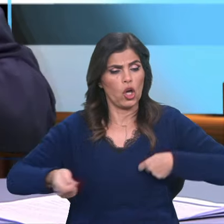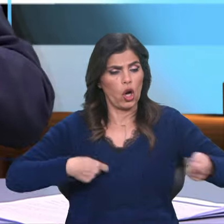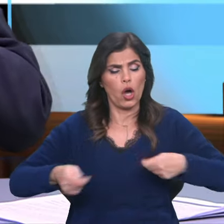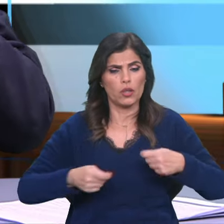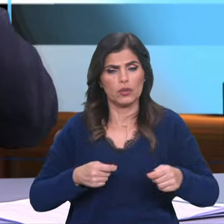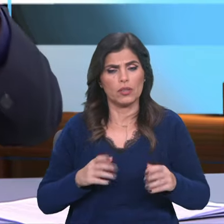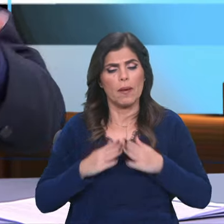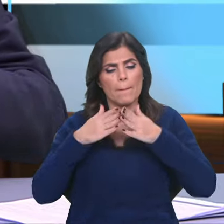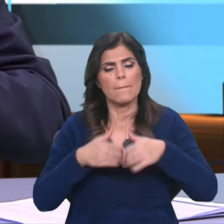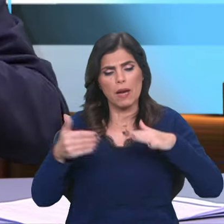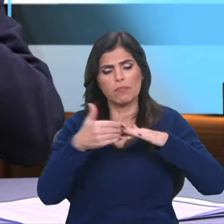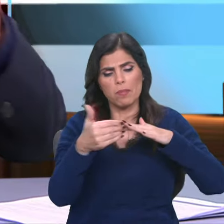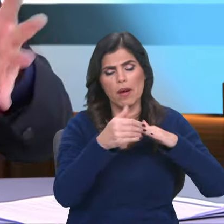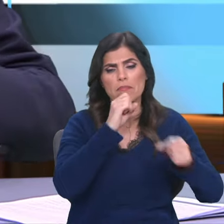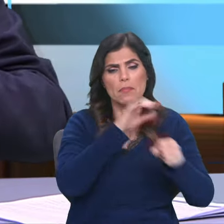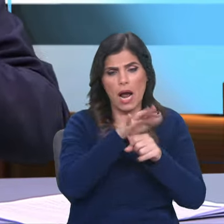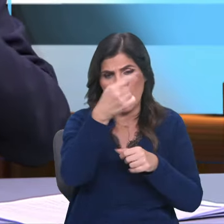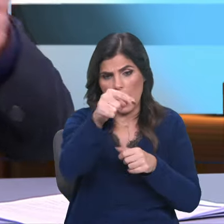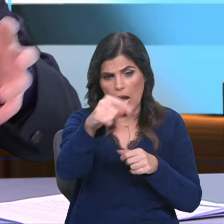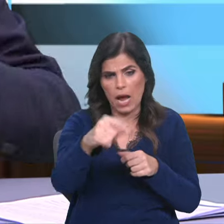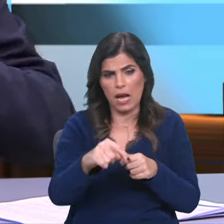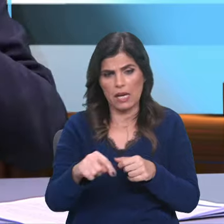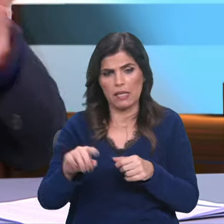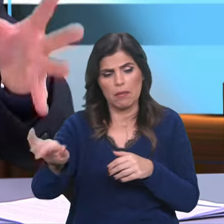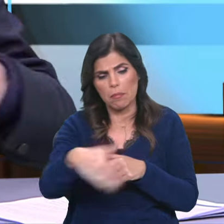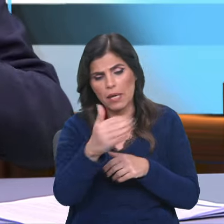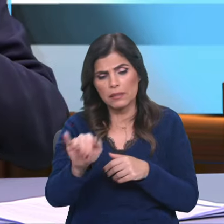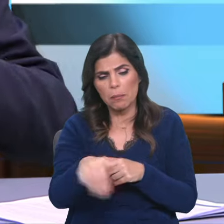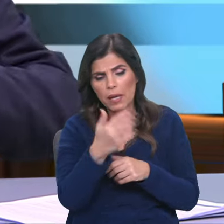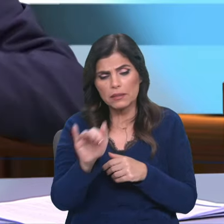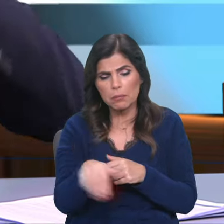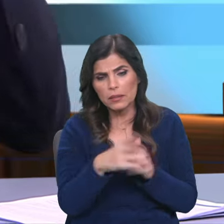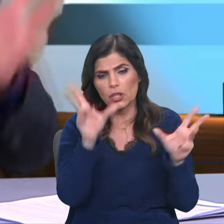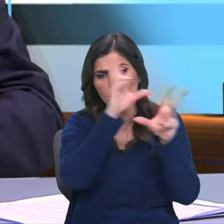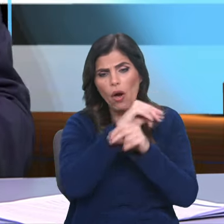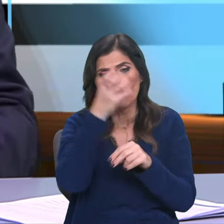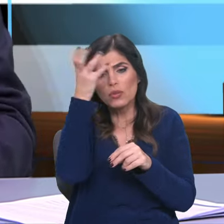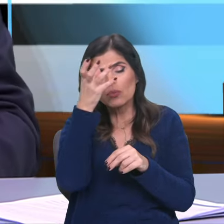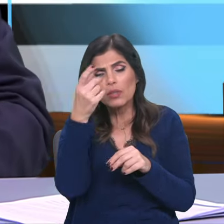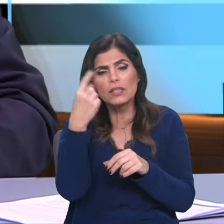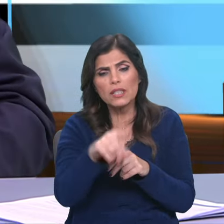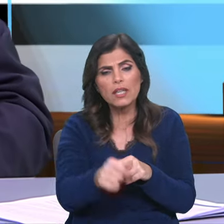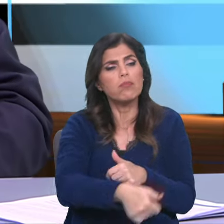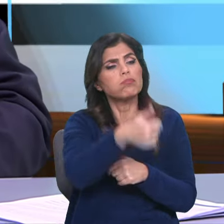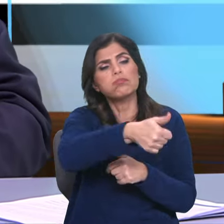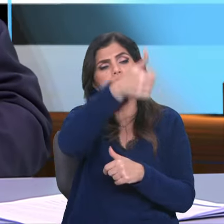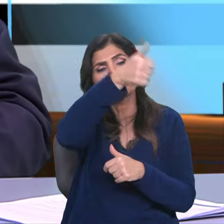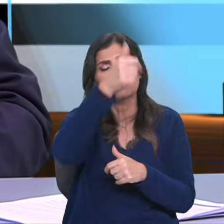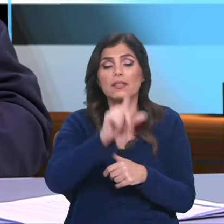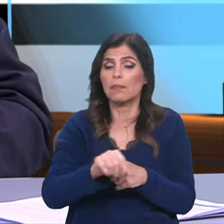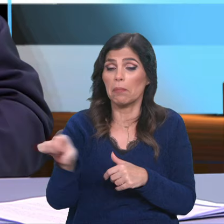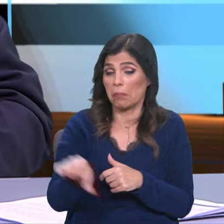com porto de mar, onde passavam povos, culturas. Havia do melhor e do pior nesta cidade.